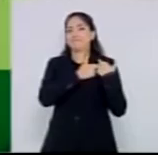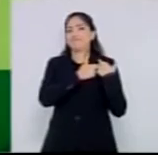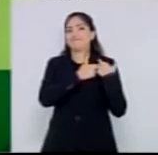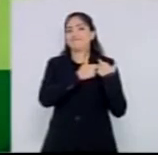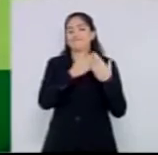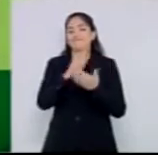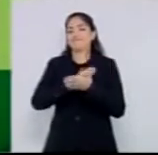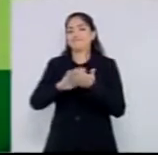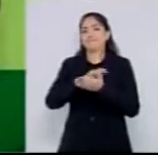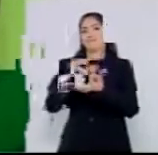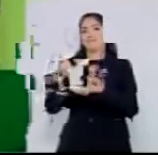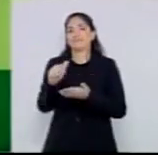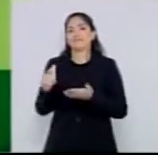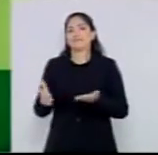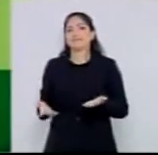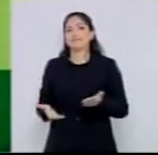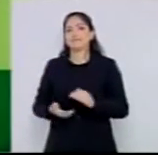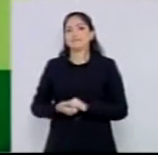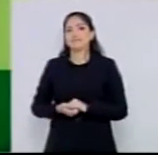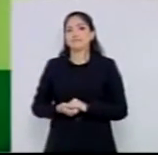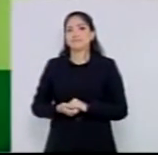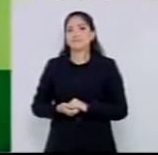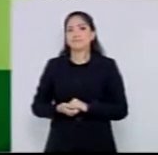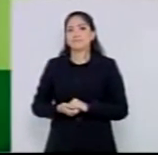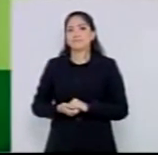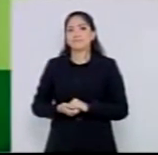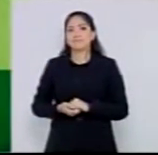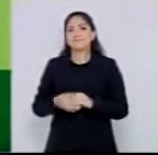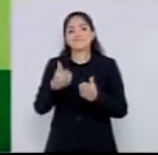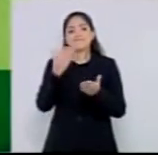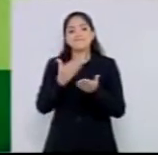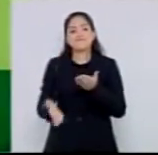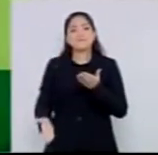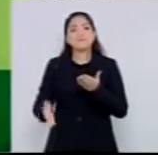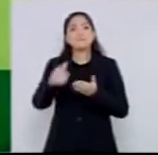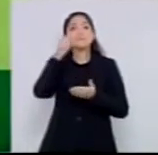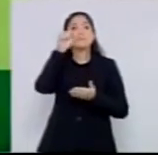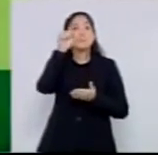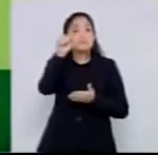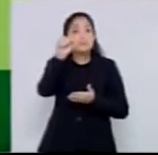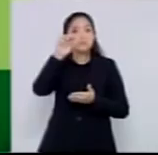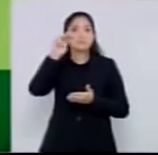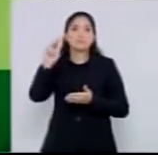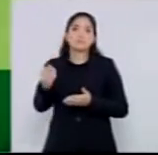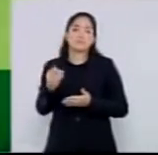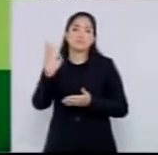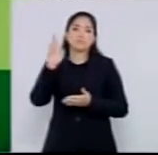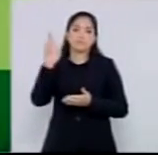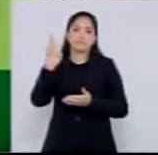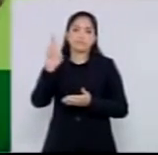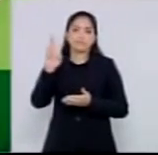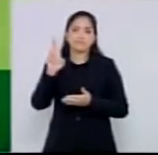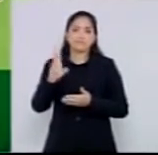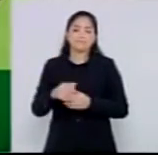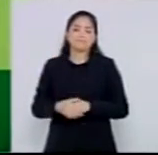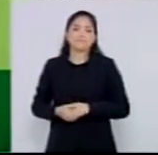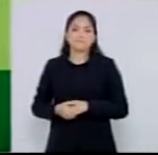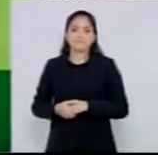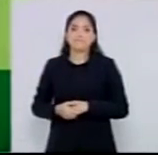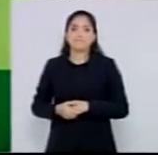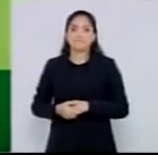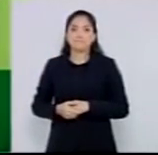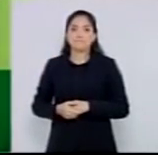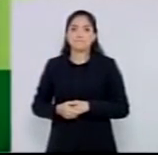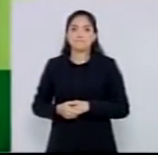a cidade, perca, deputado Vicente Caropreso, sete milhões de reais, então, estou aqui para